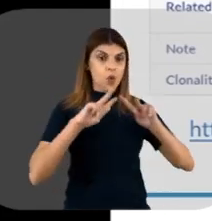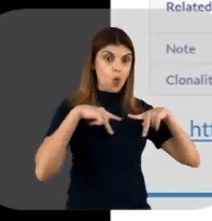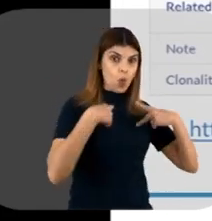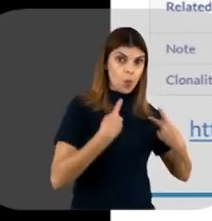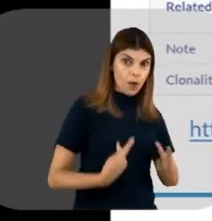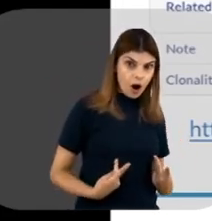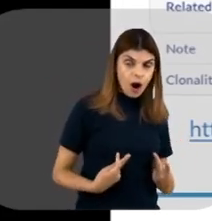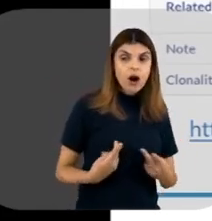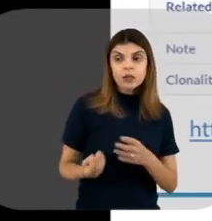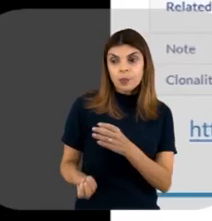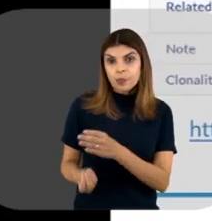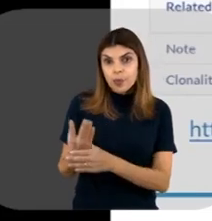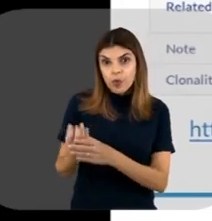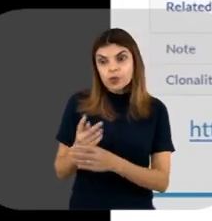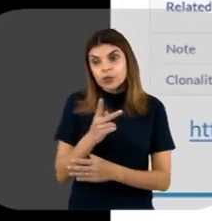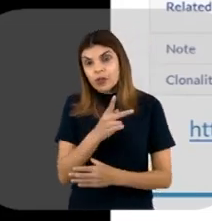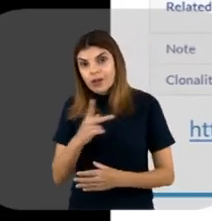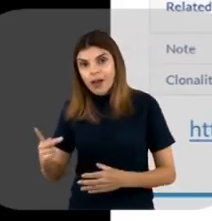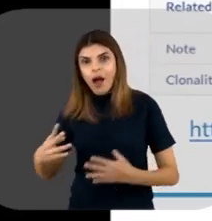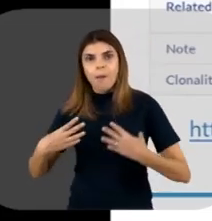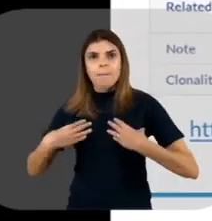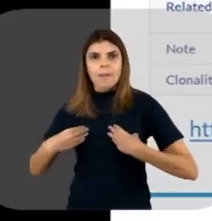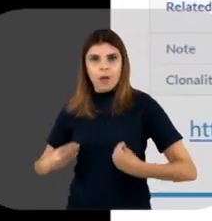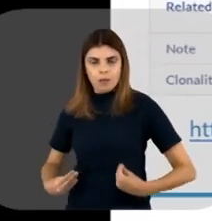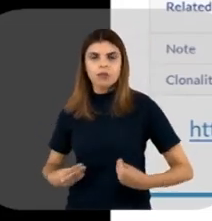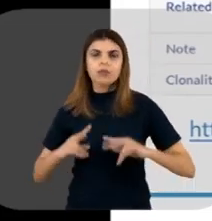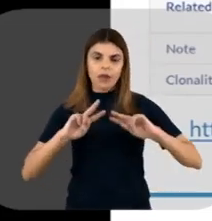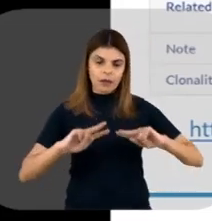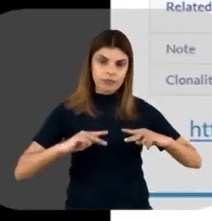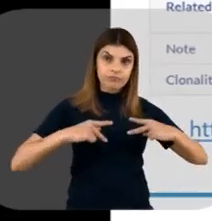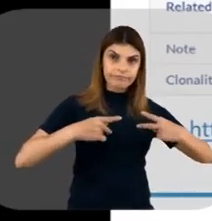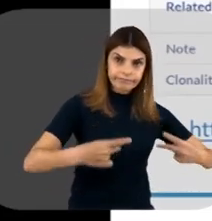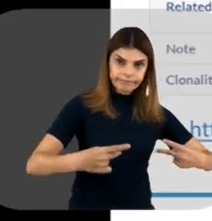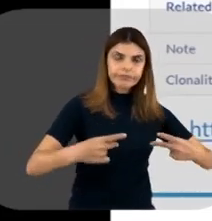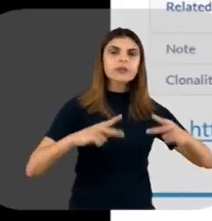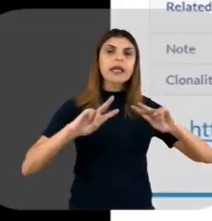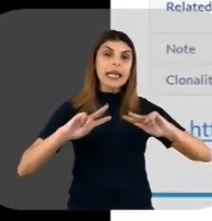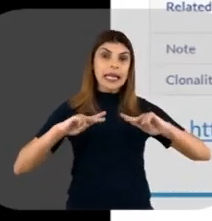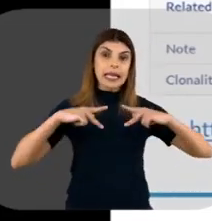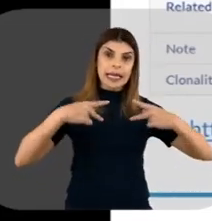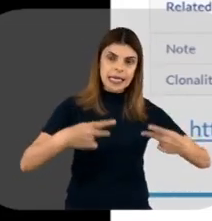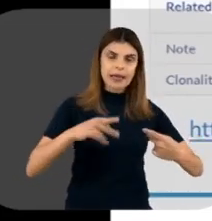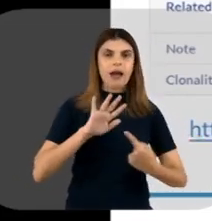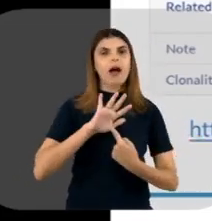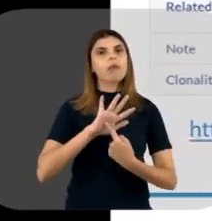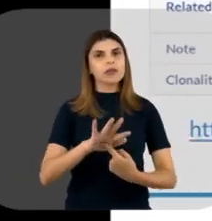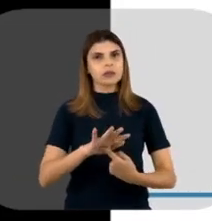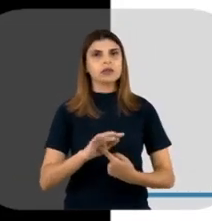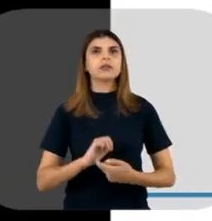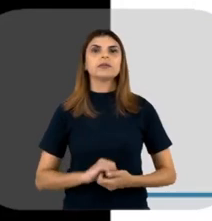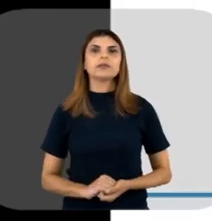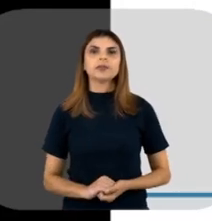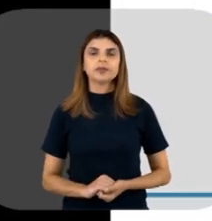de mamíferos, tá? Também as informações estão no link que vai estar na apresentação.